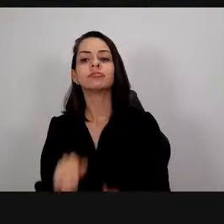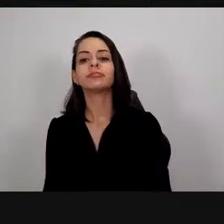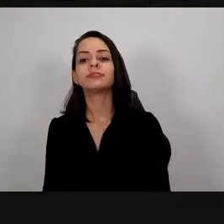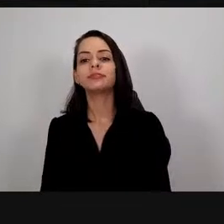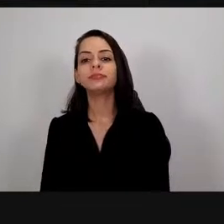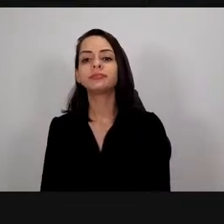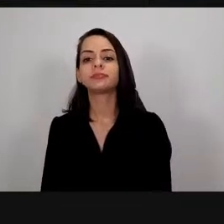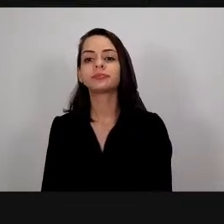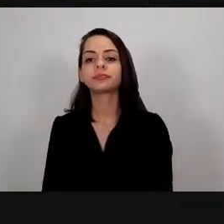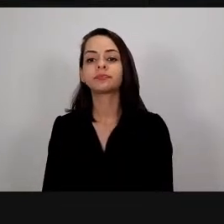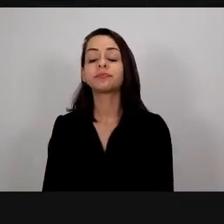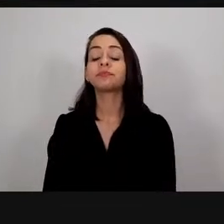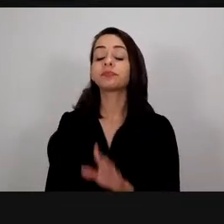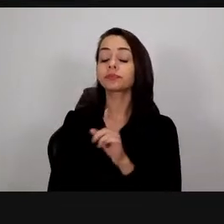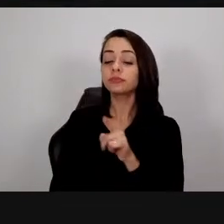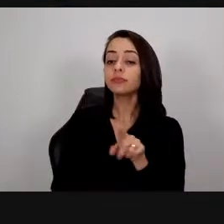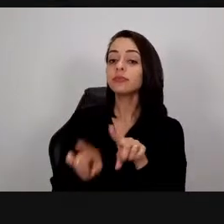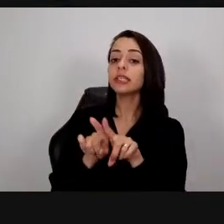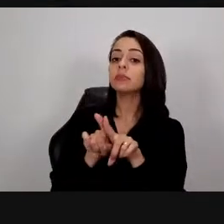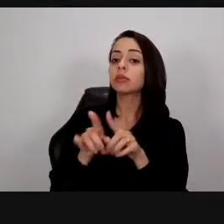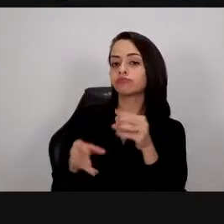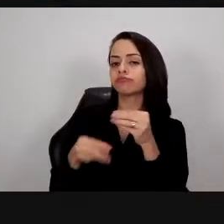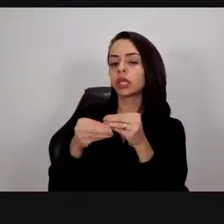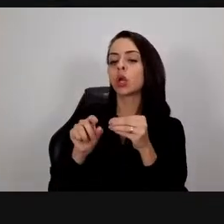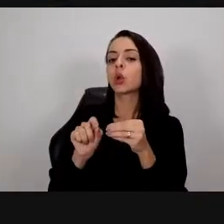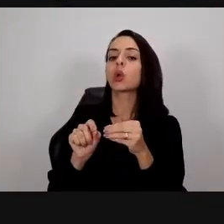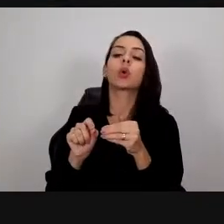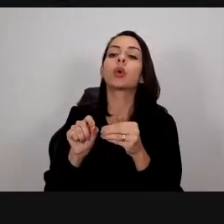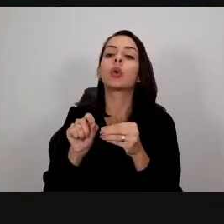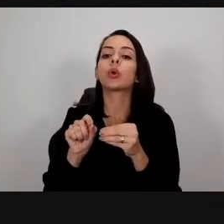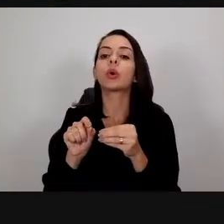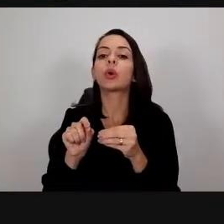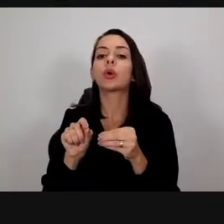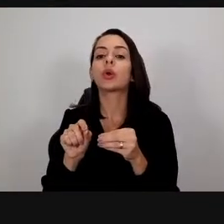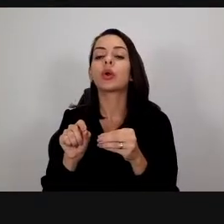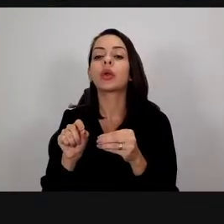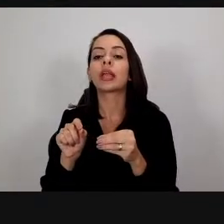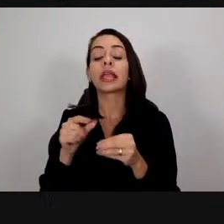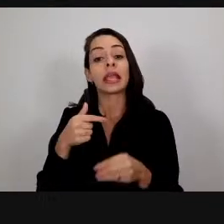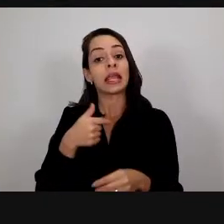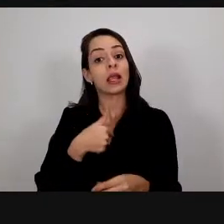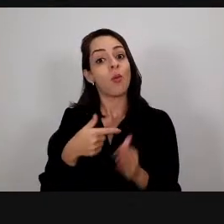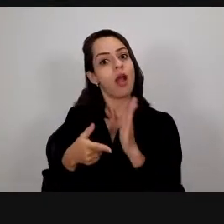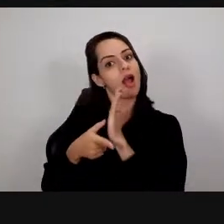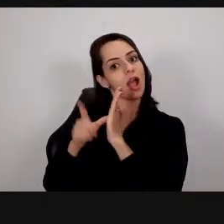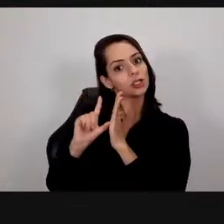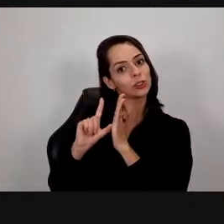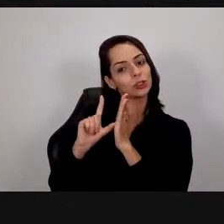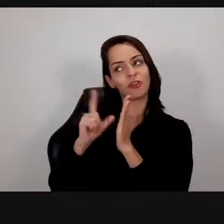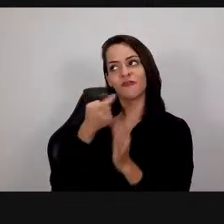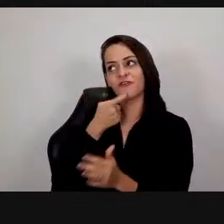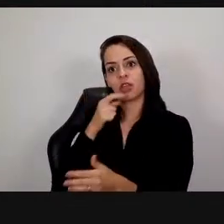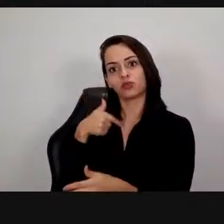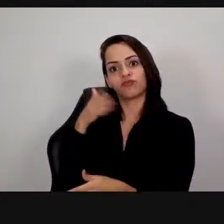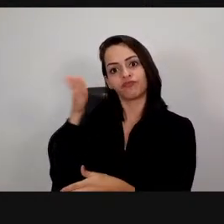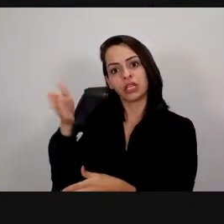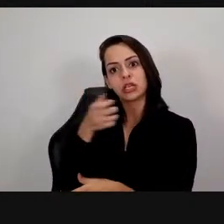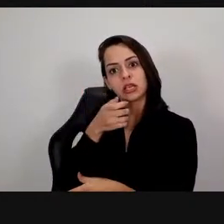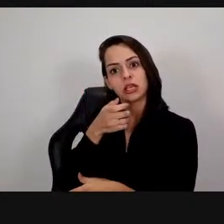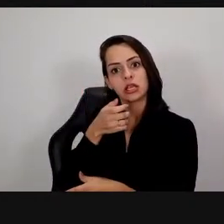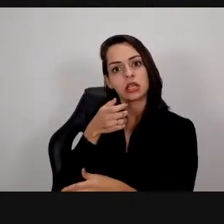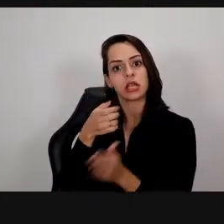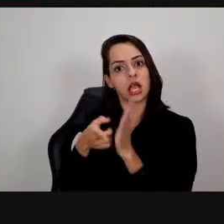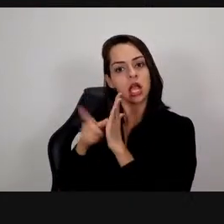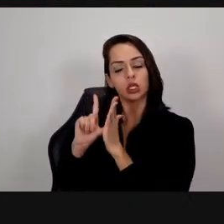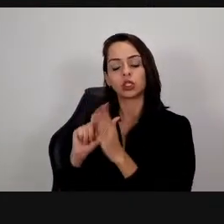só contemplando Edson essa questão de ter receita de bolo era a minha postura antes de eu ir para a Finlândia que eu falava assim gente você quer que faz me dá uma receita